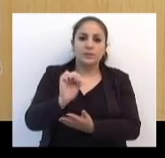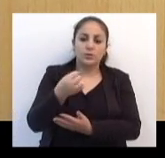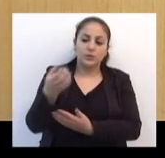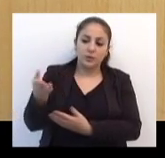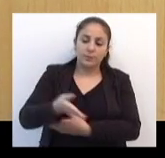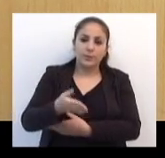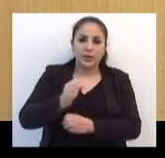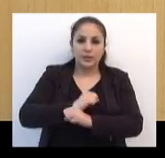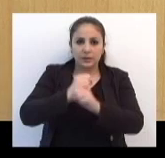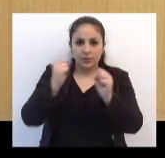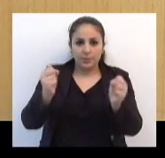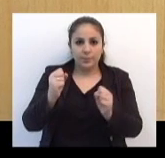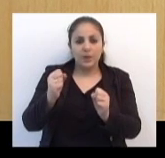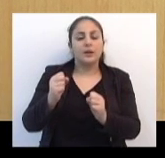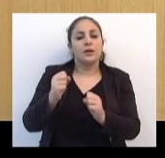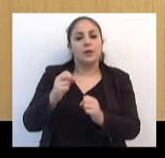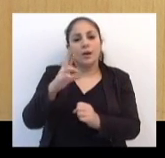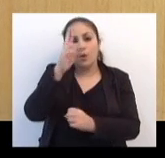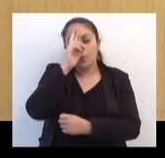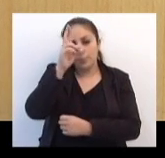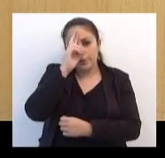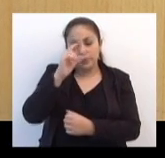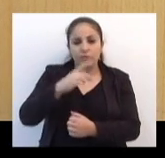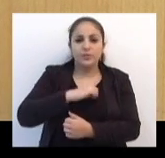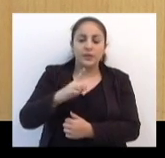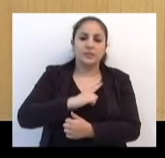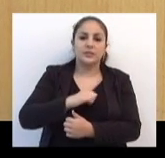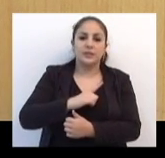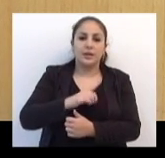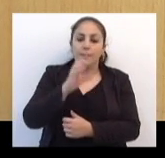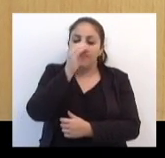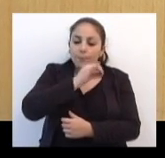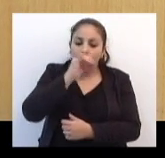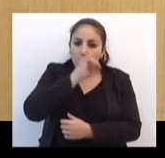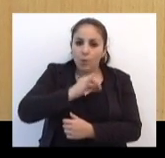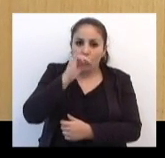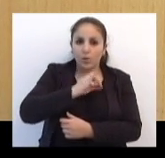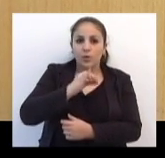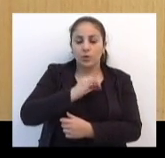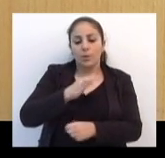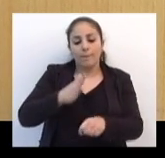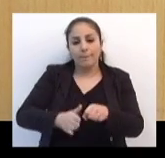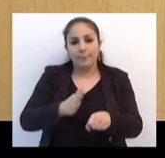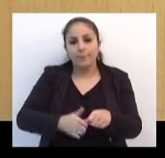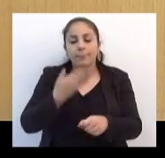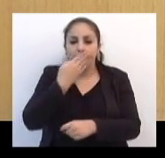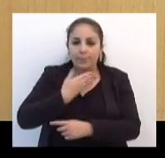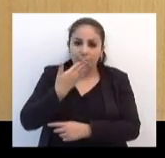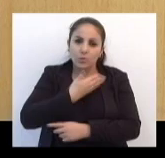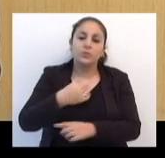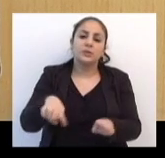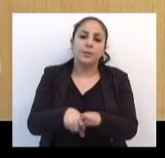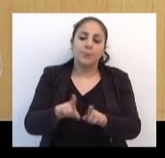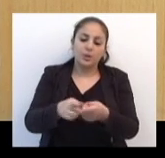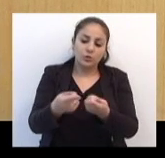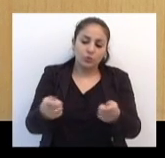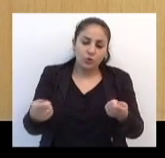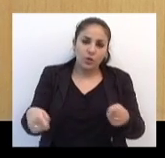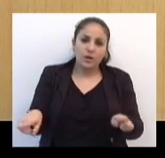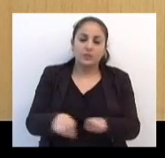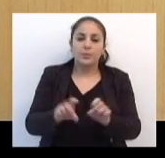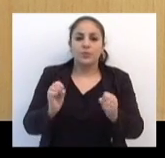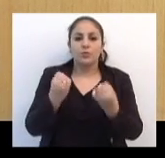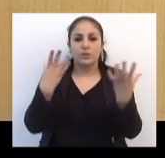para o meio-dia, teremos costela de porco com batata doce e churrasco. O encerramento dos festejos acontece